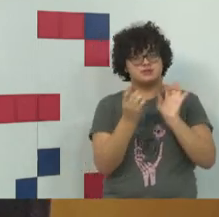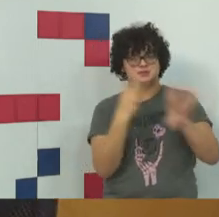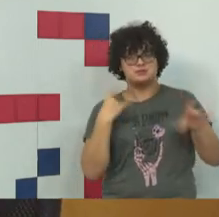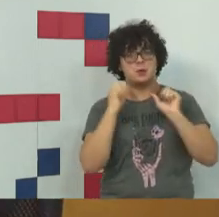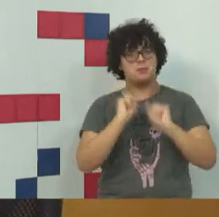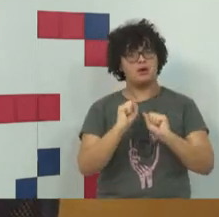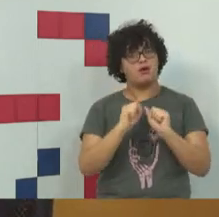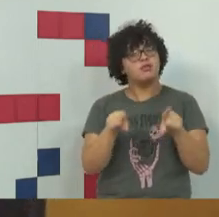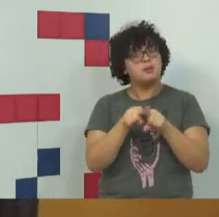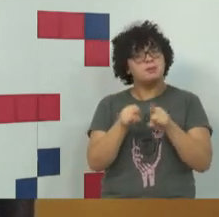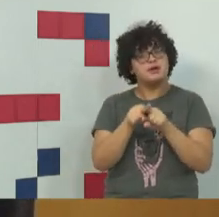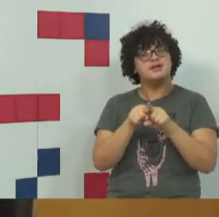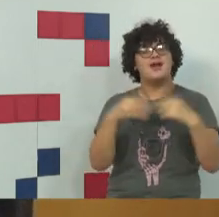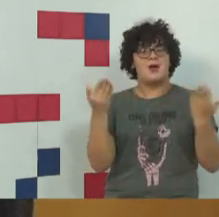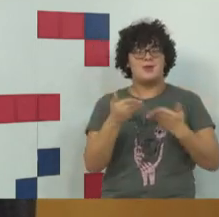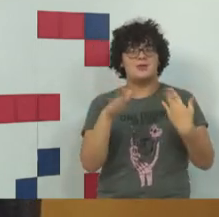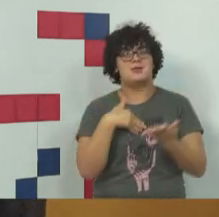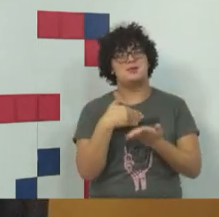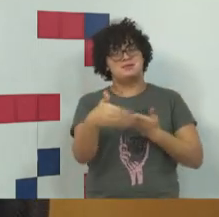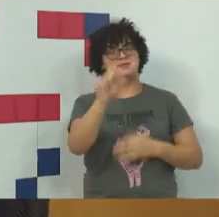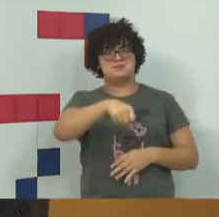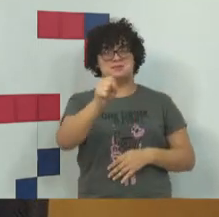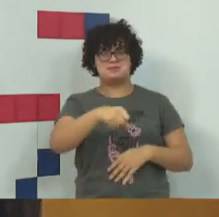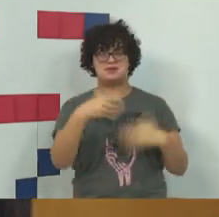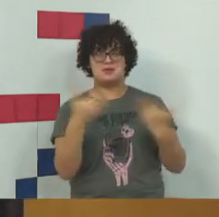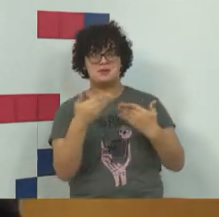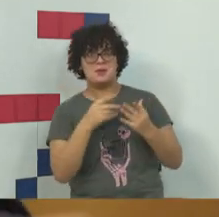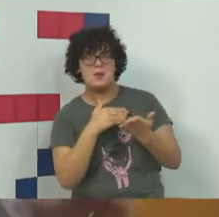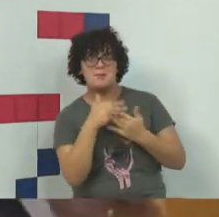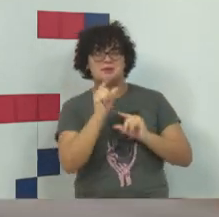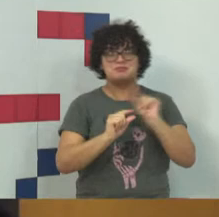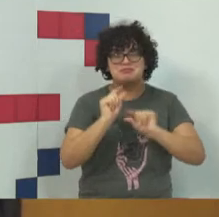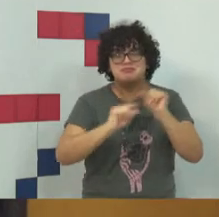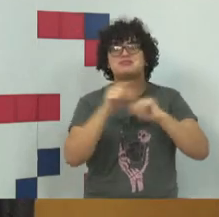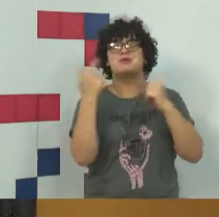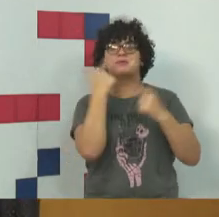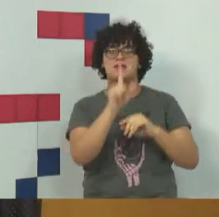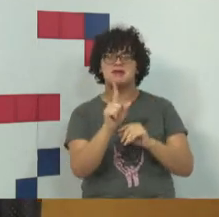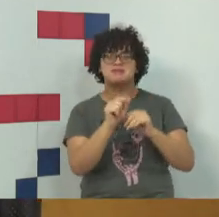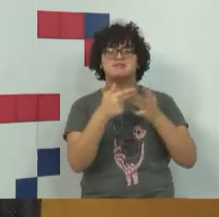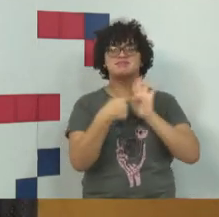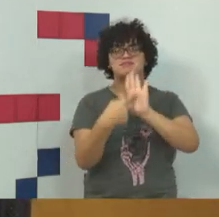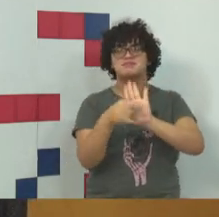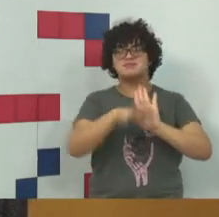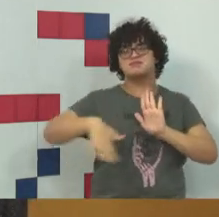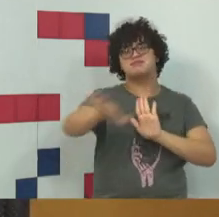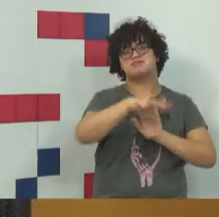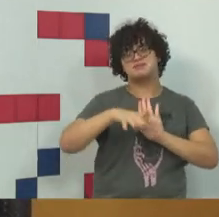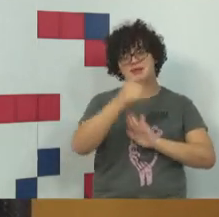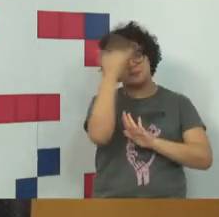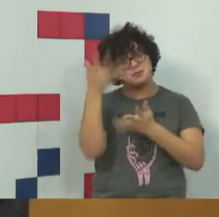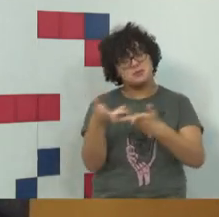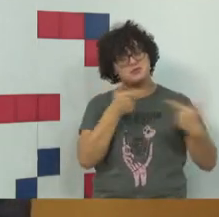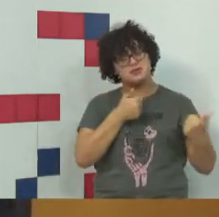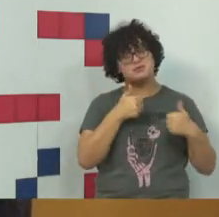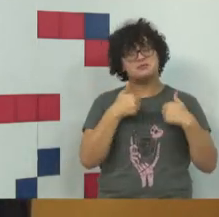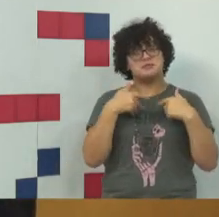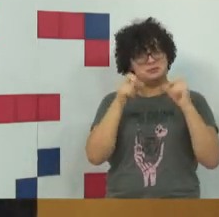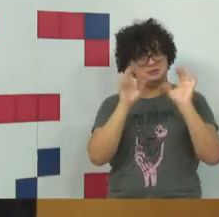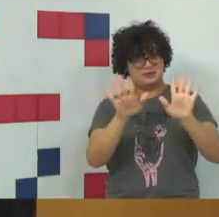Pode encaminhar, já está valendo. E, na medida do possível, eu vou retransmitindo para os nossos convidados.